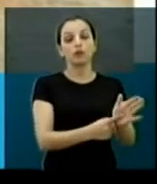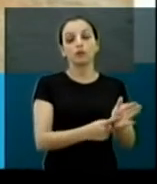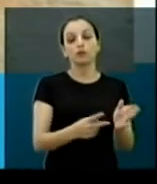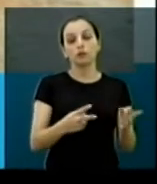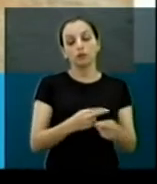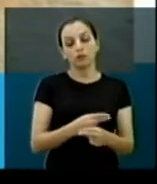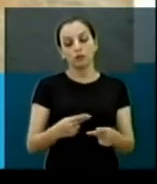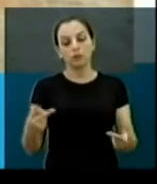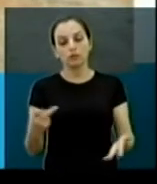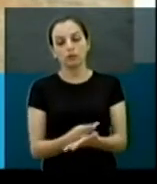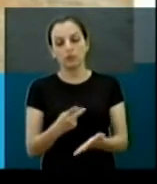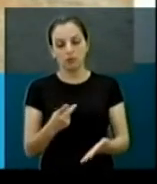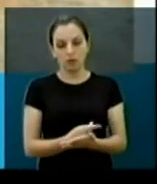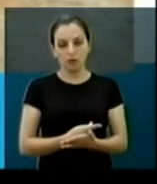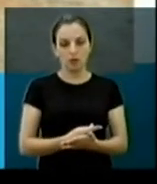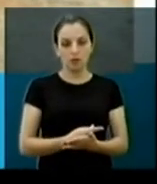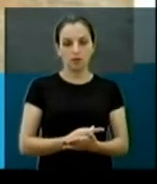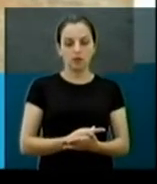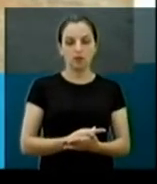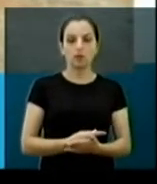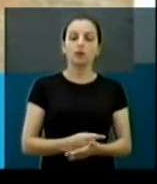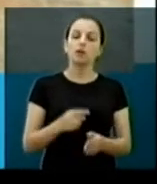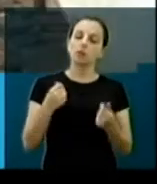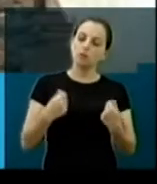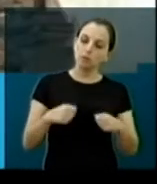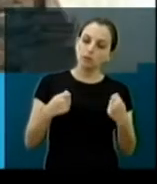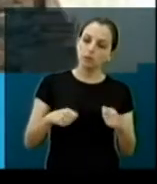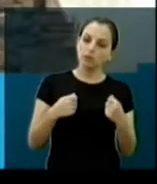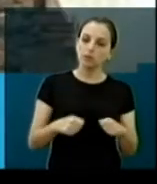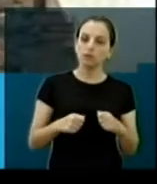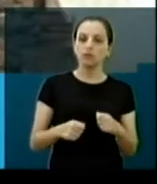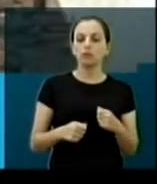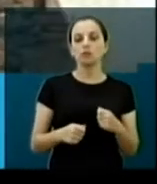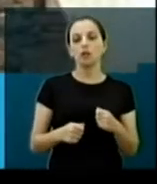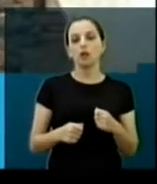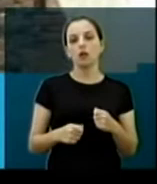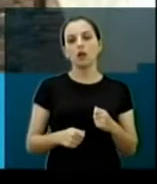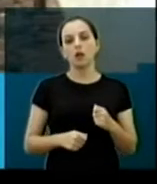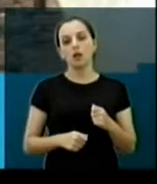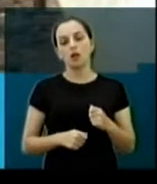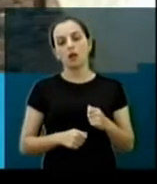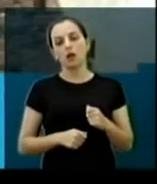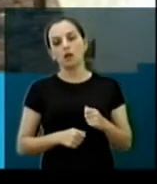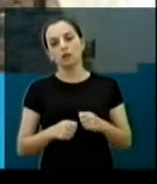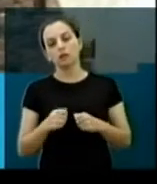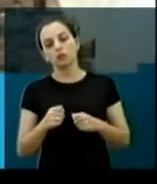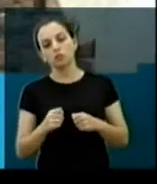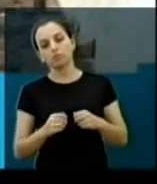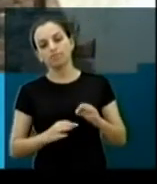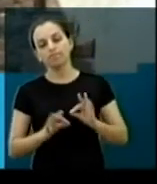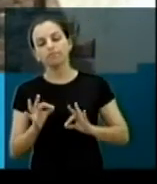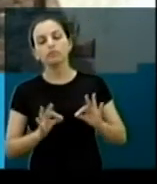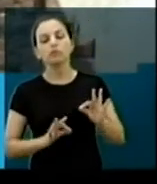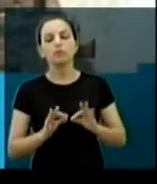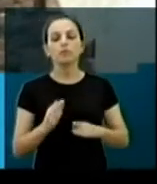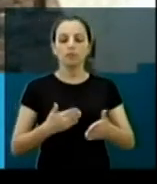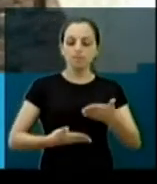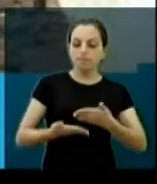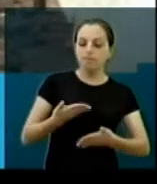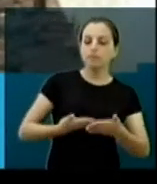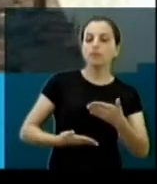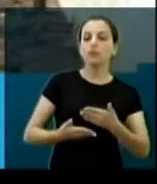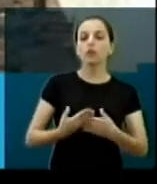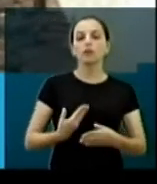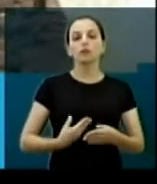nas vias de fatos, pela ação civil, criminal e administrativa da